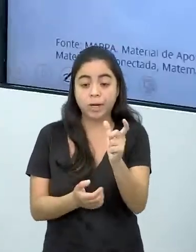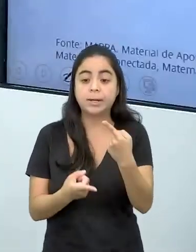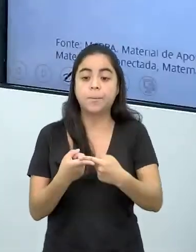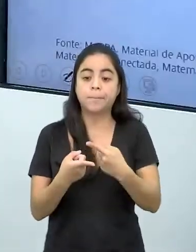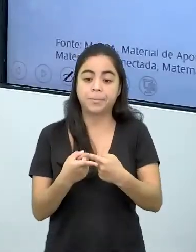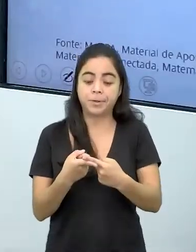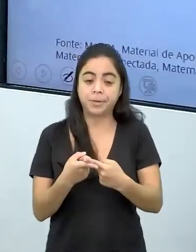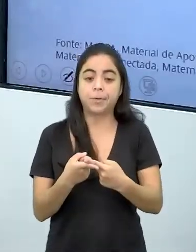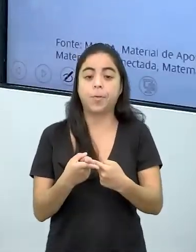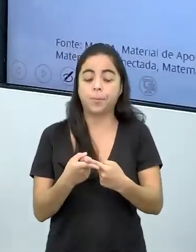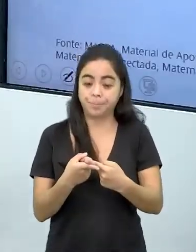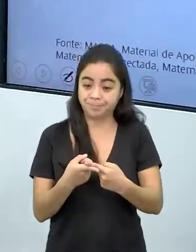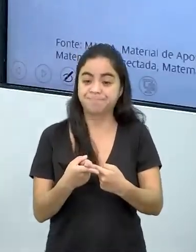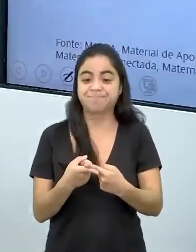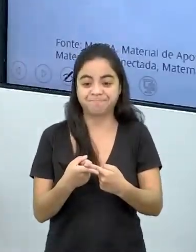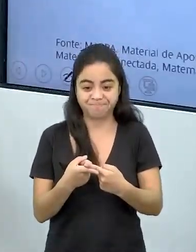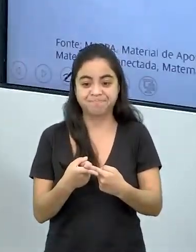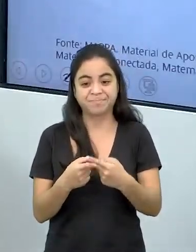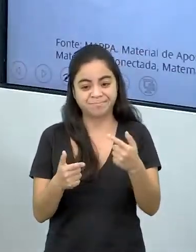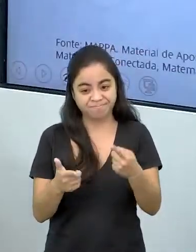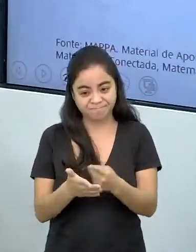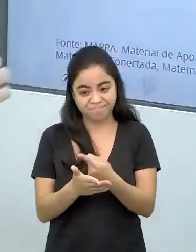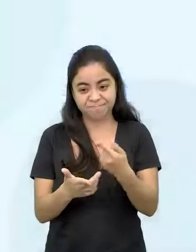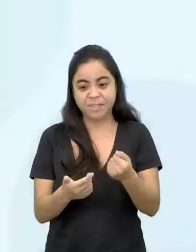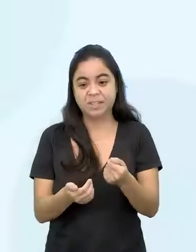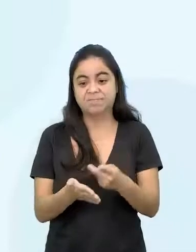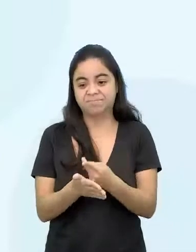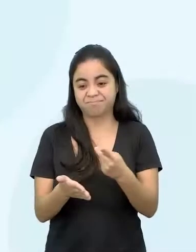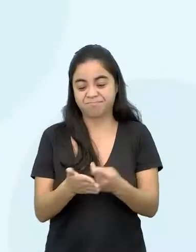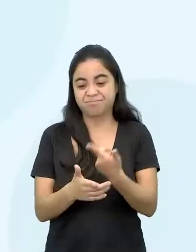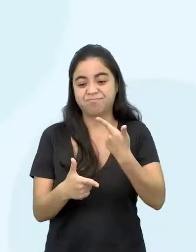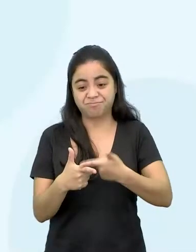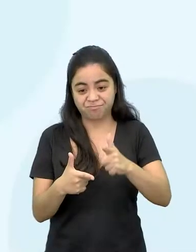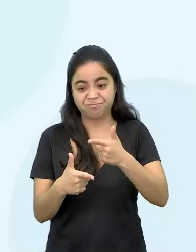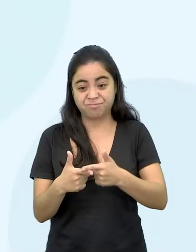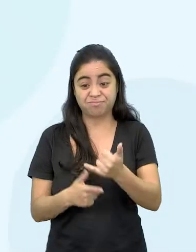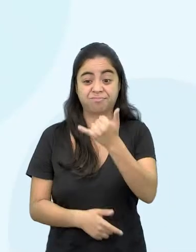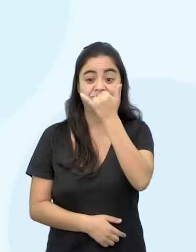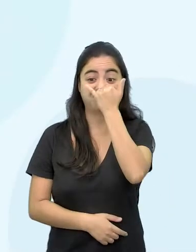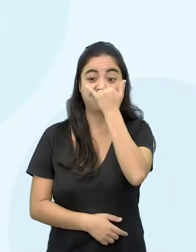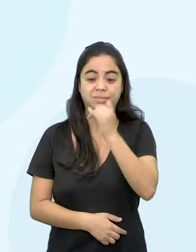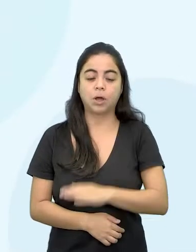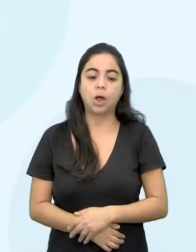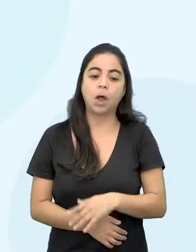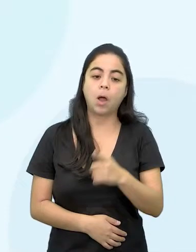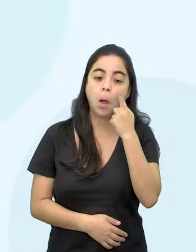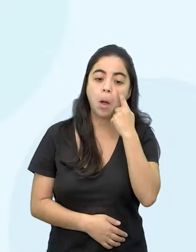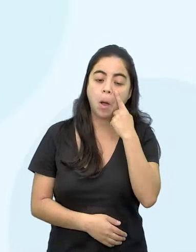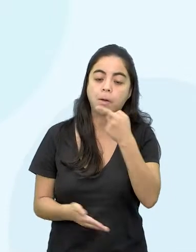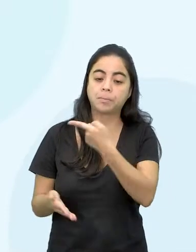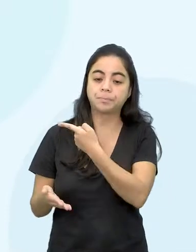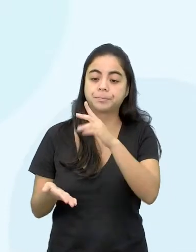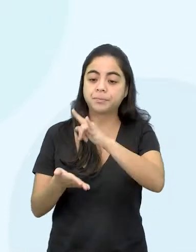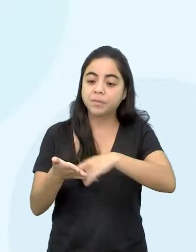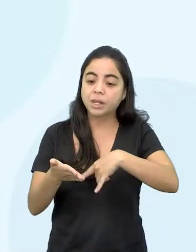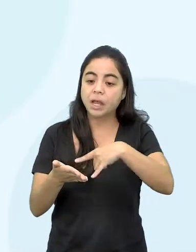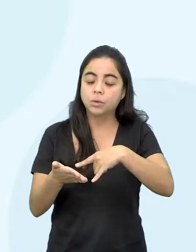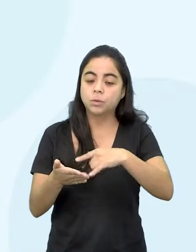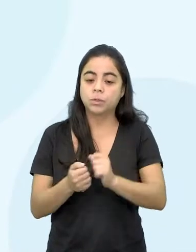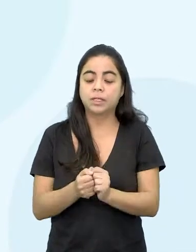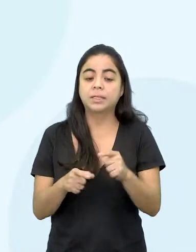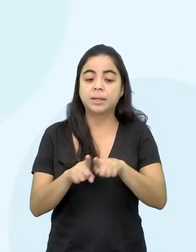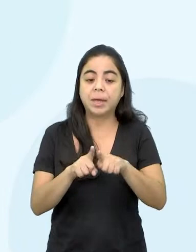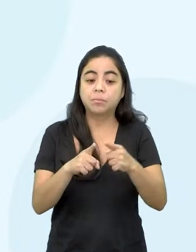vai ter efeito. Chame atenção ao fato de que para a próxima fatura, além desses valores, serão